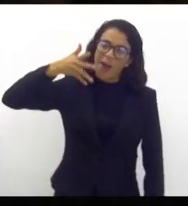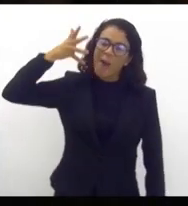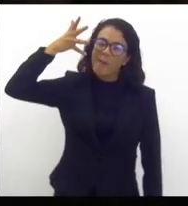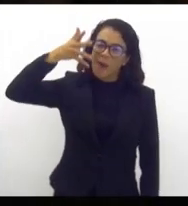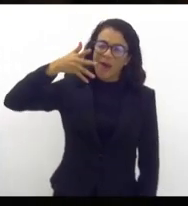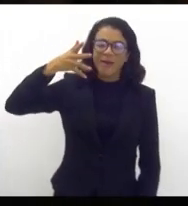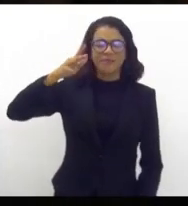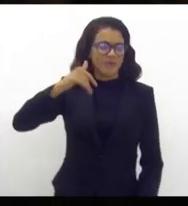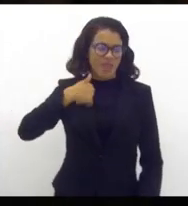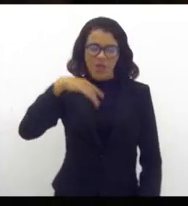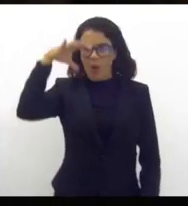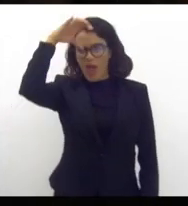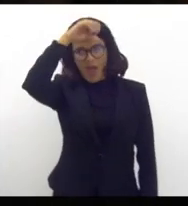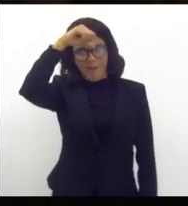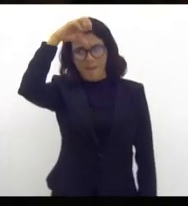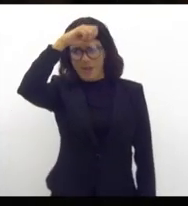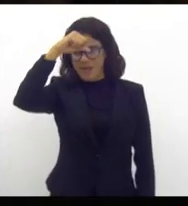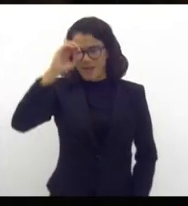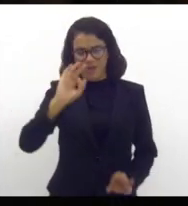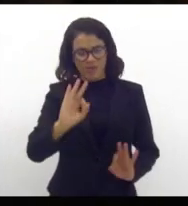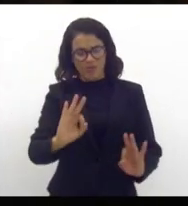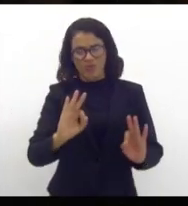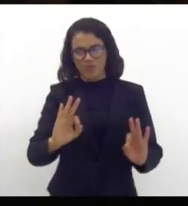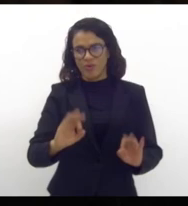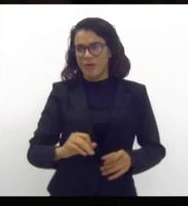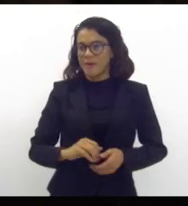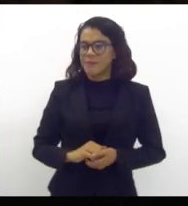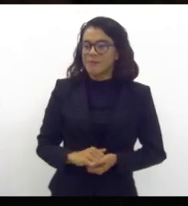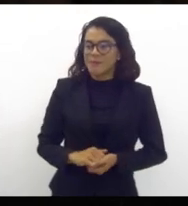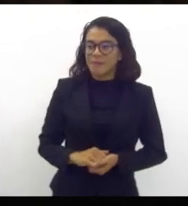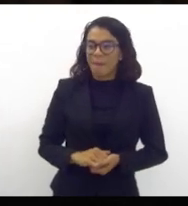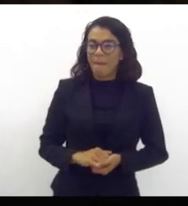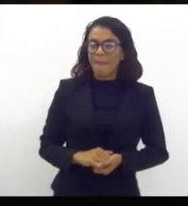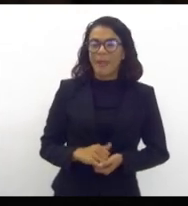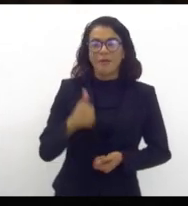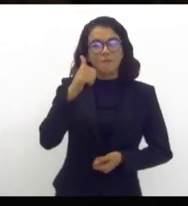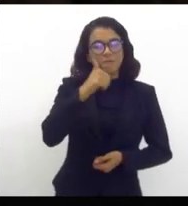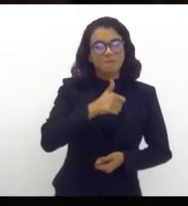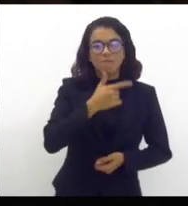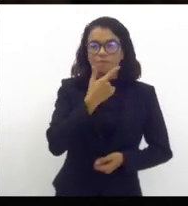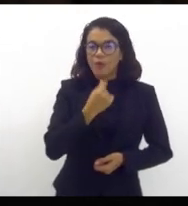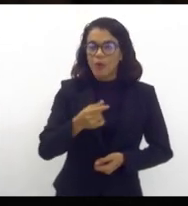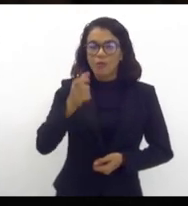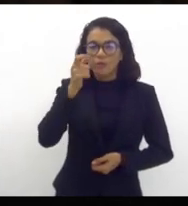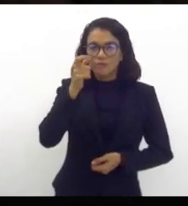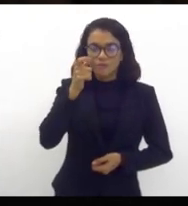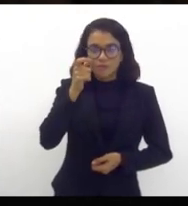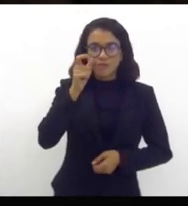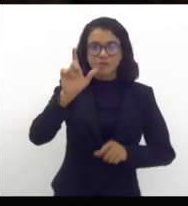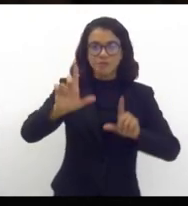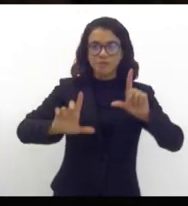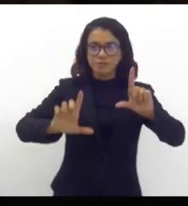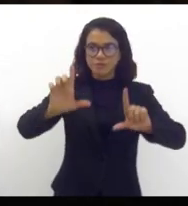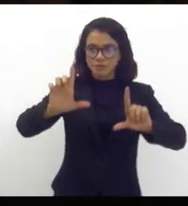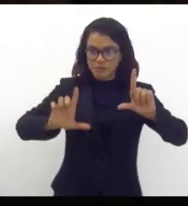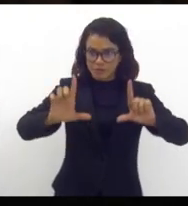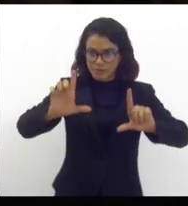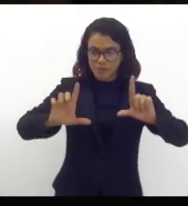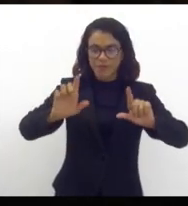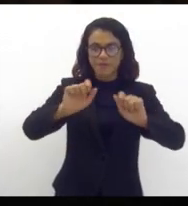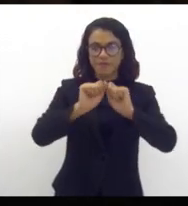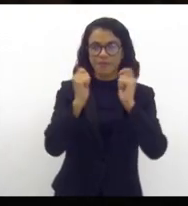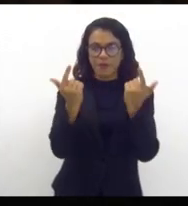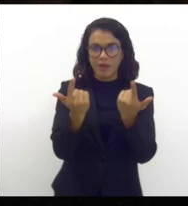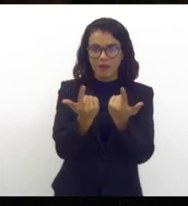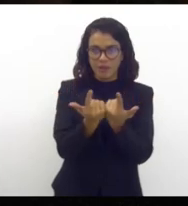contrário, estou aprendendo. Muito obrigado. Mas, senhoras e senhores telespectadores da TV